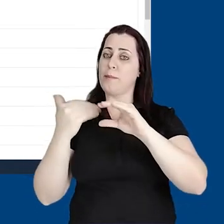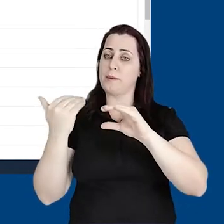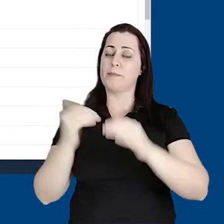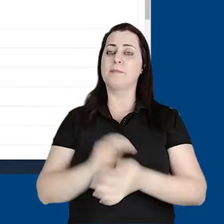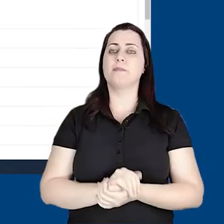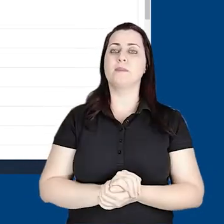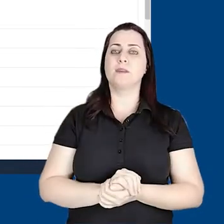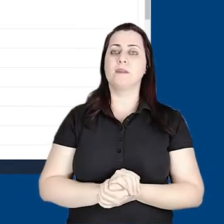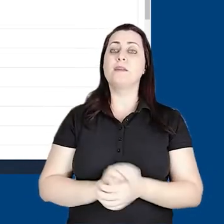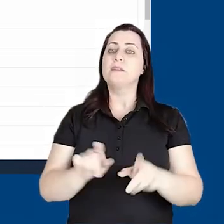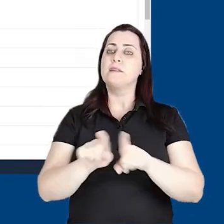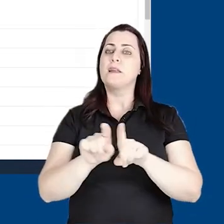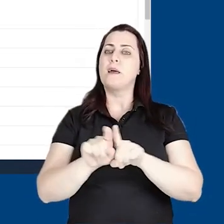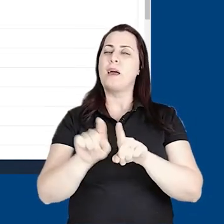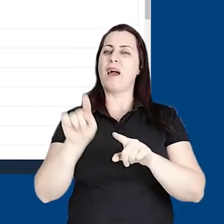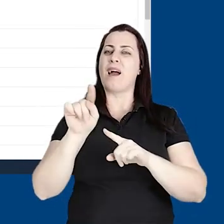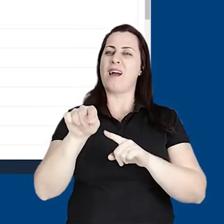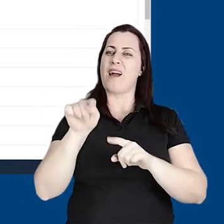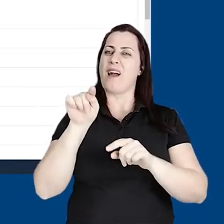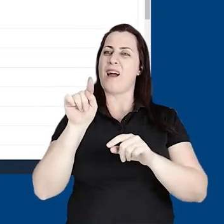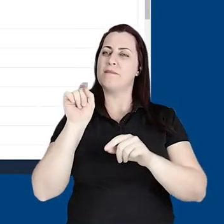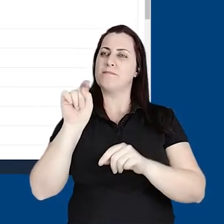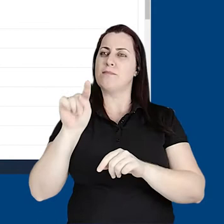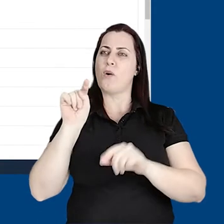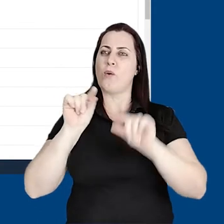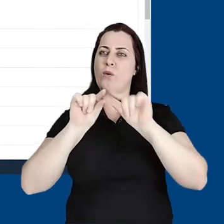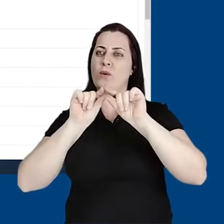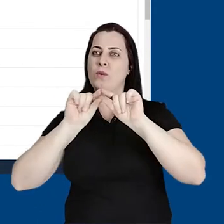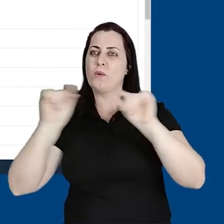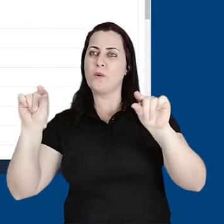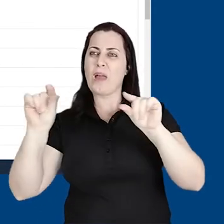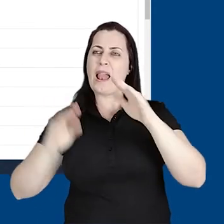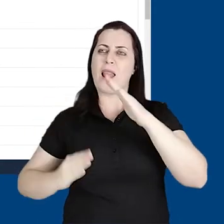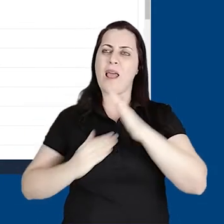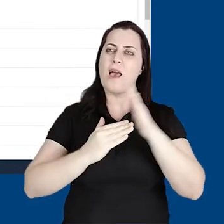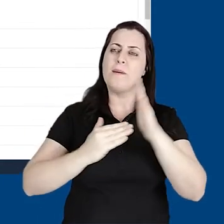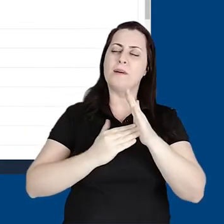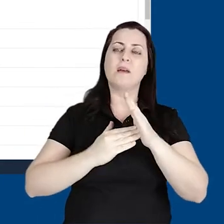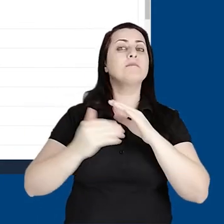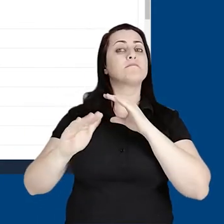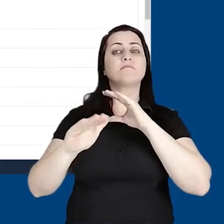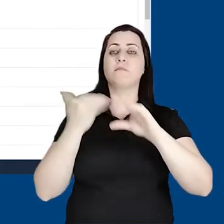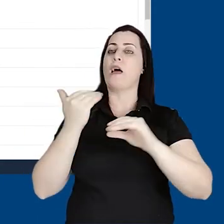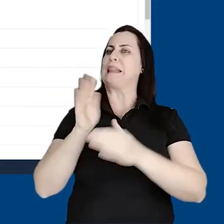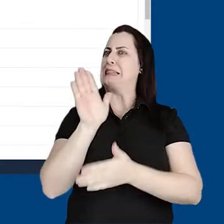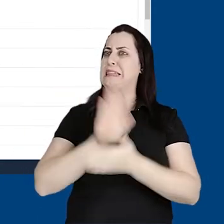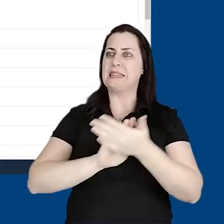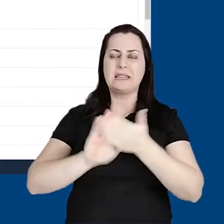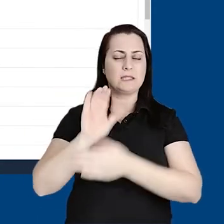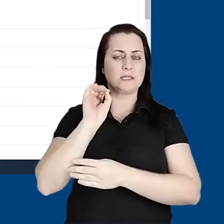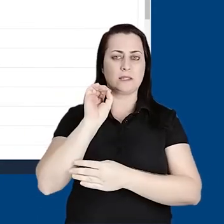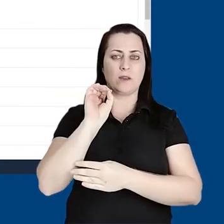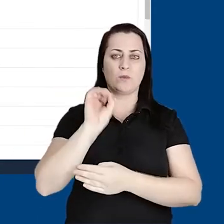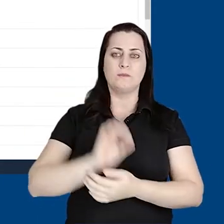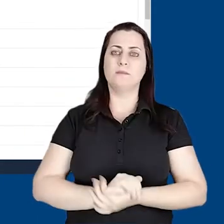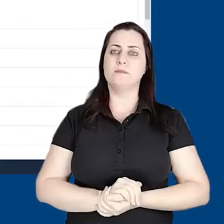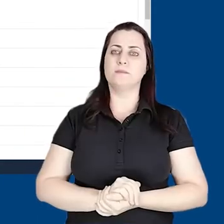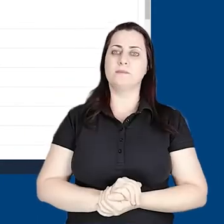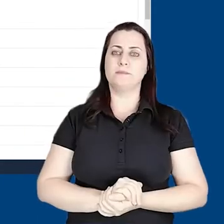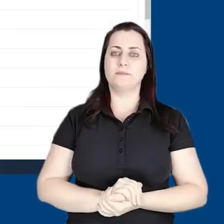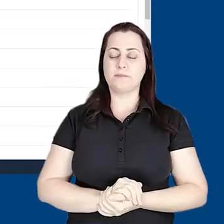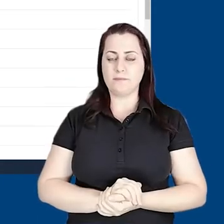via e-mail. E a assinatura desabilitada faz com que eles não recebam essas notificações sobre circunstância alguma.